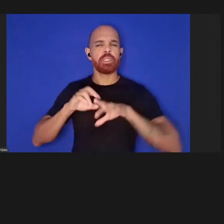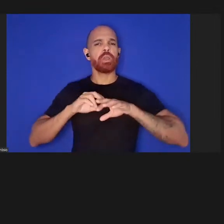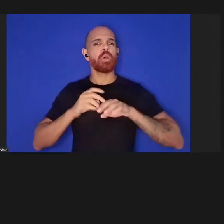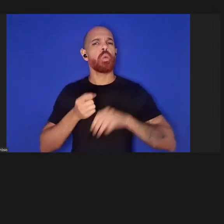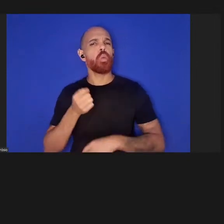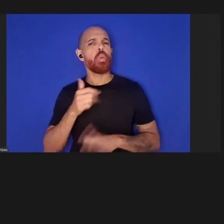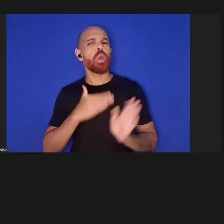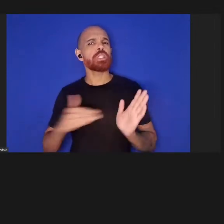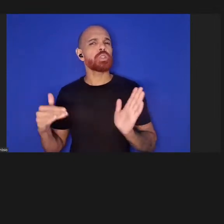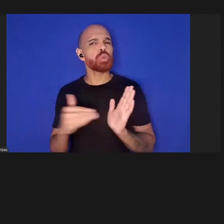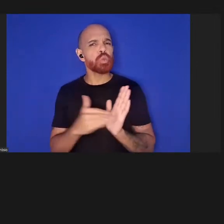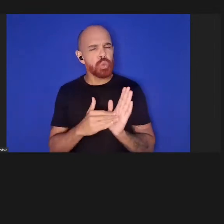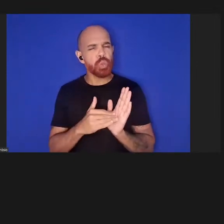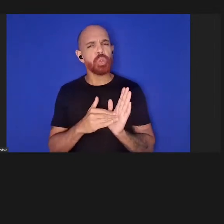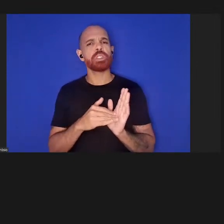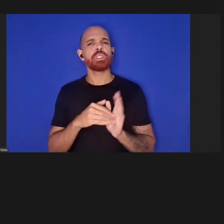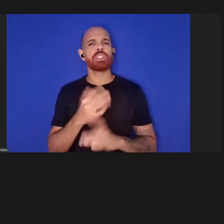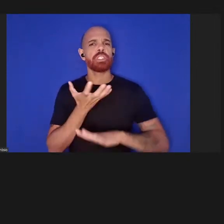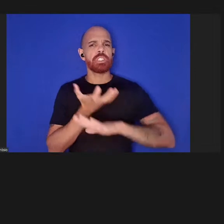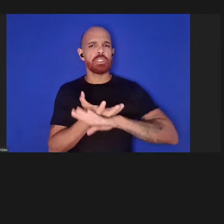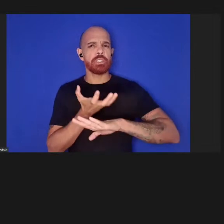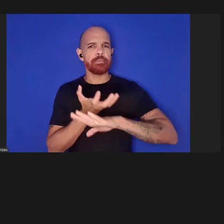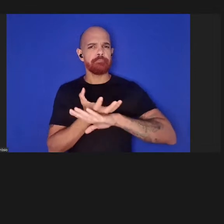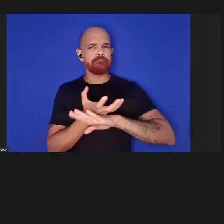sofreram esse impacto,